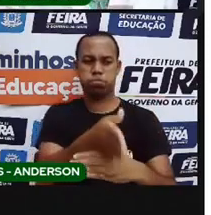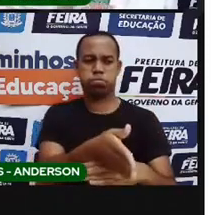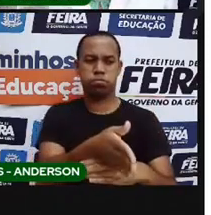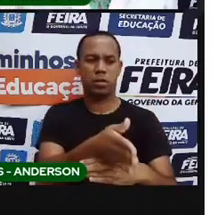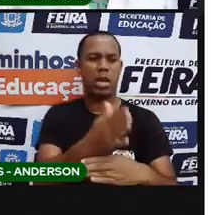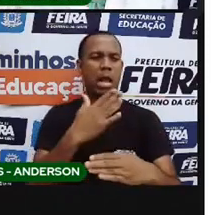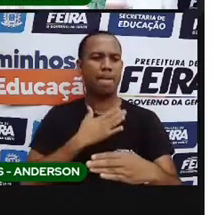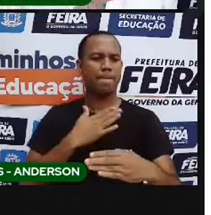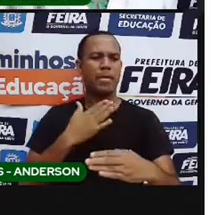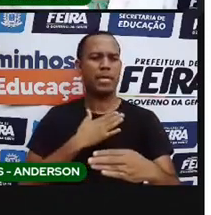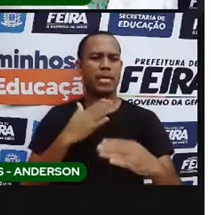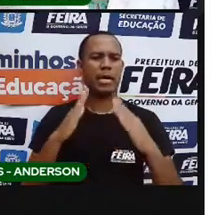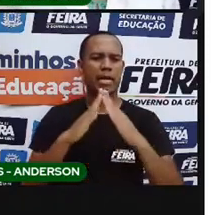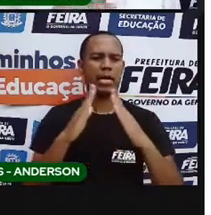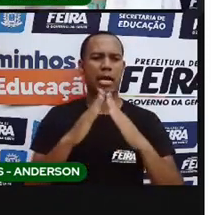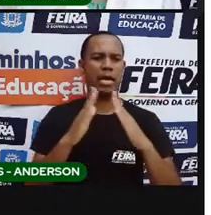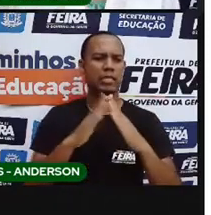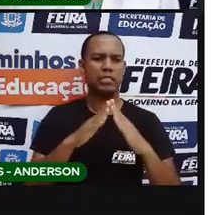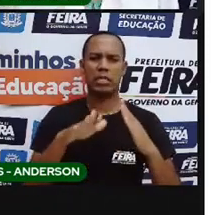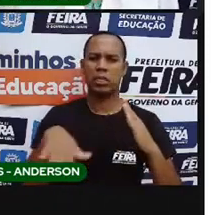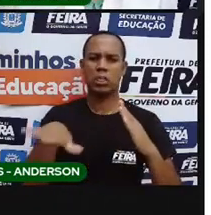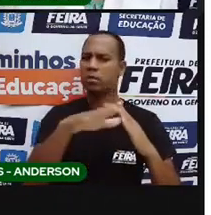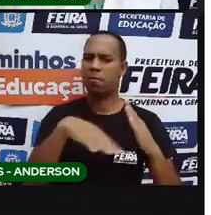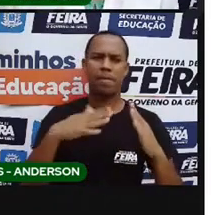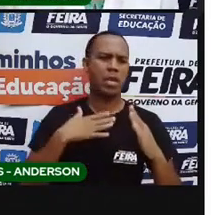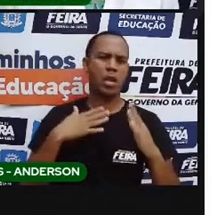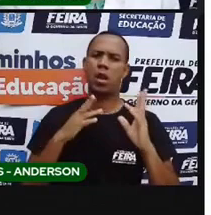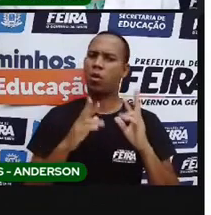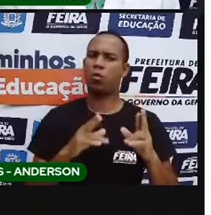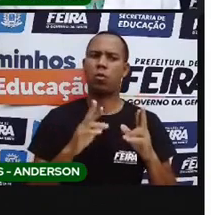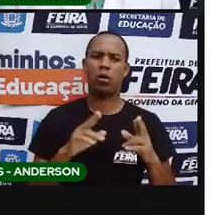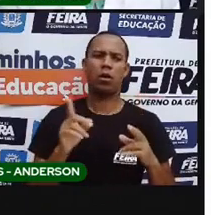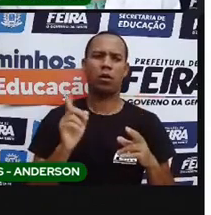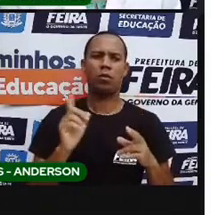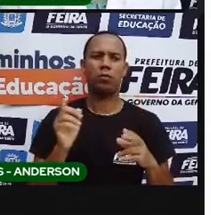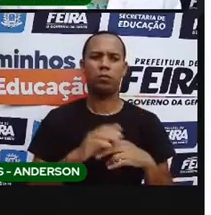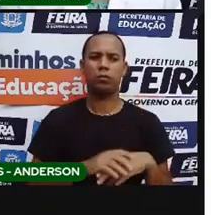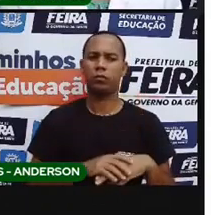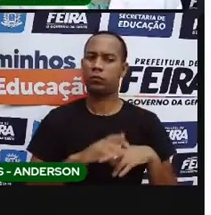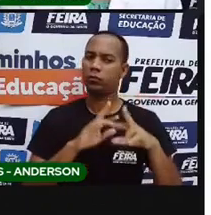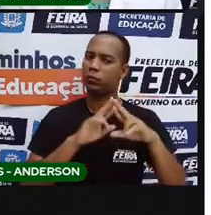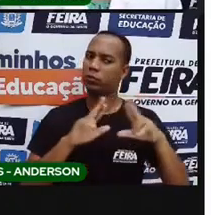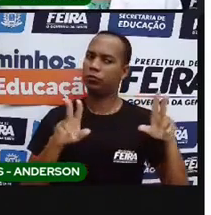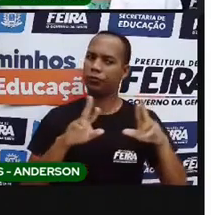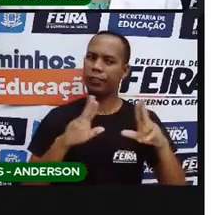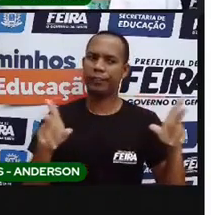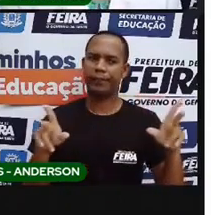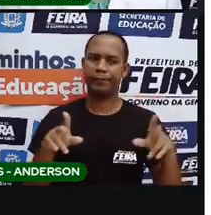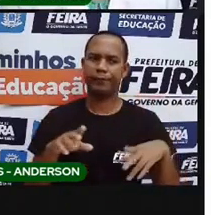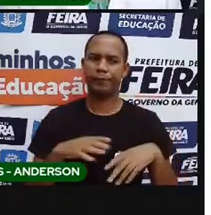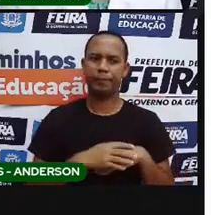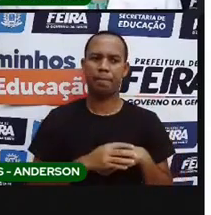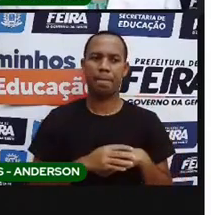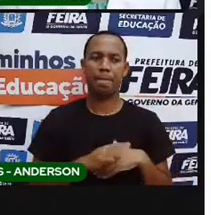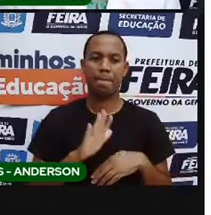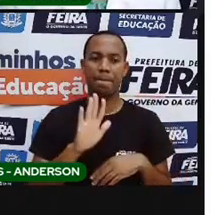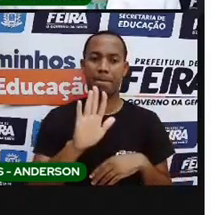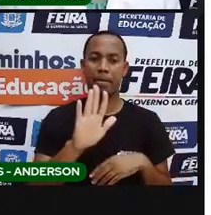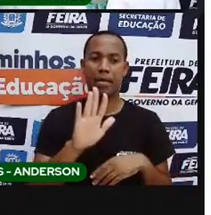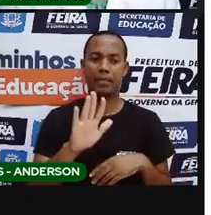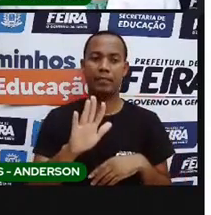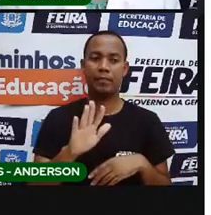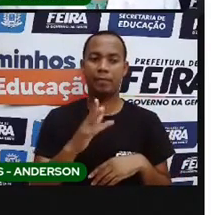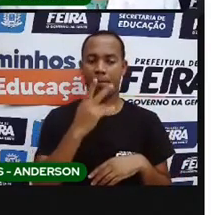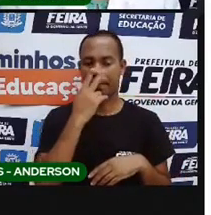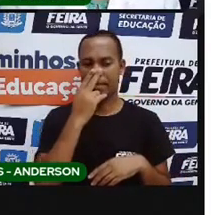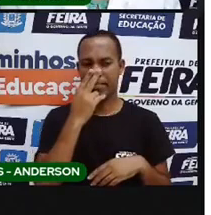aqui e dizem, não, a vai começar a formar isso aqui, vai ser do nosso jeito agora. Foi um desencontro de cultura, que mais correspondeu